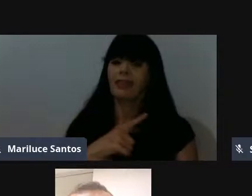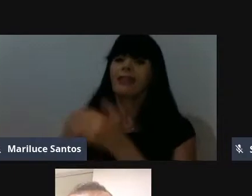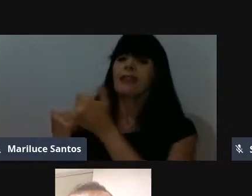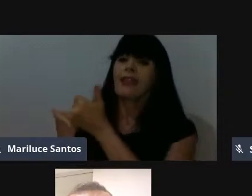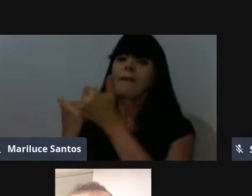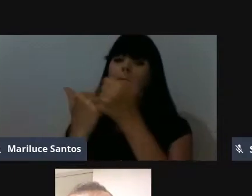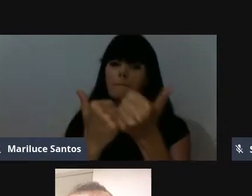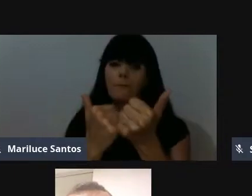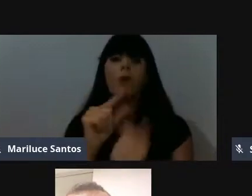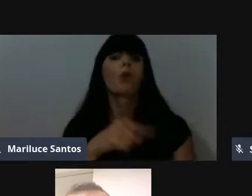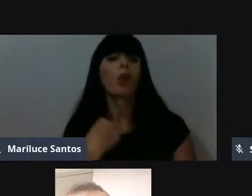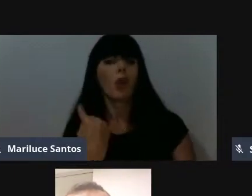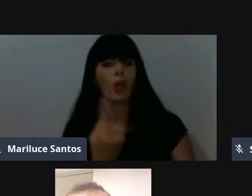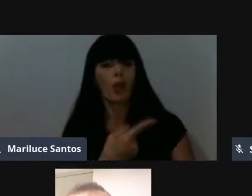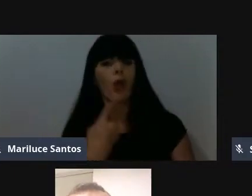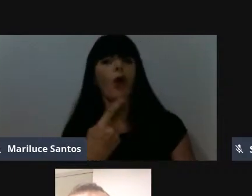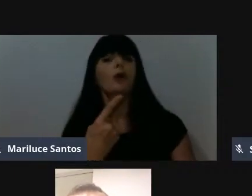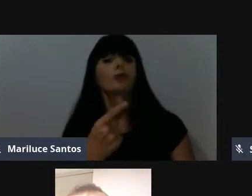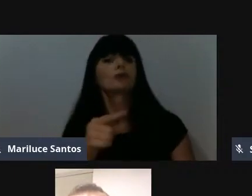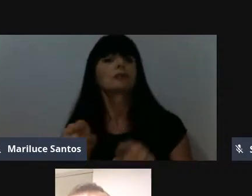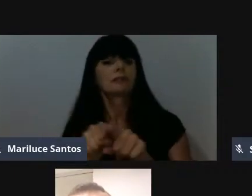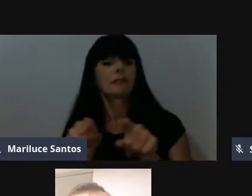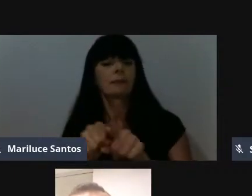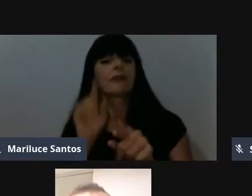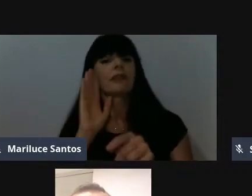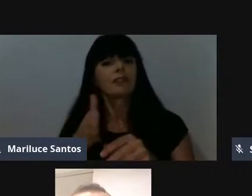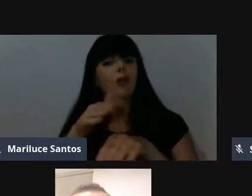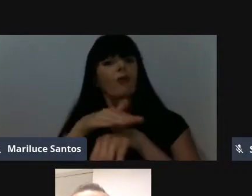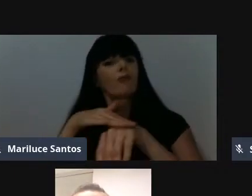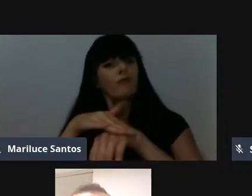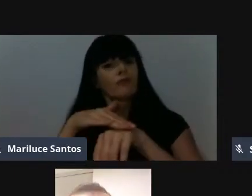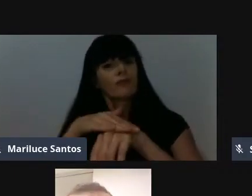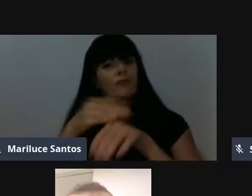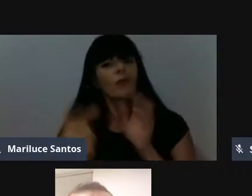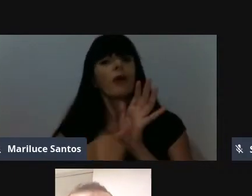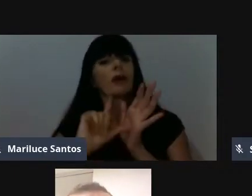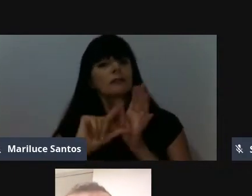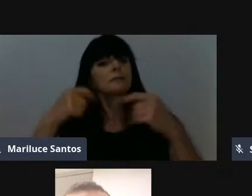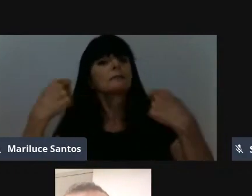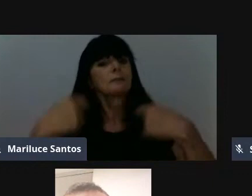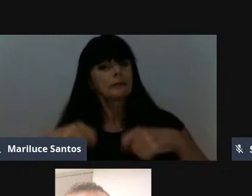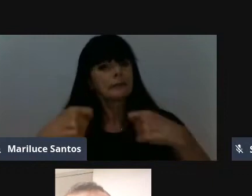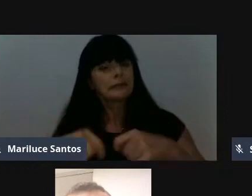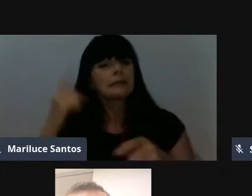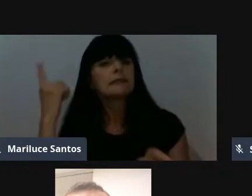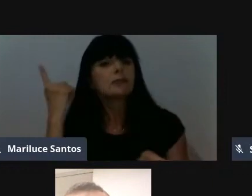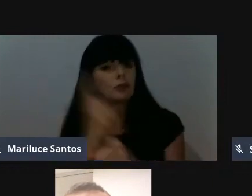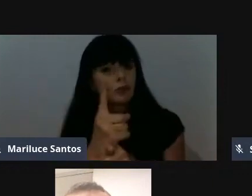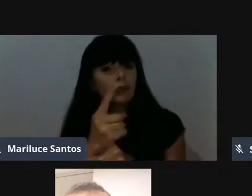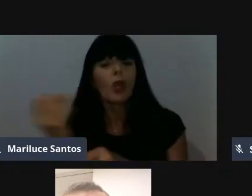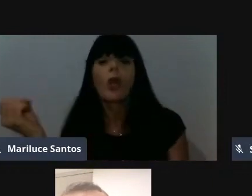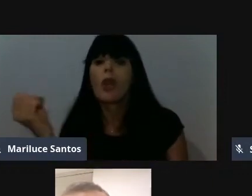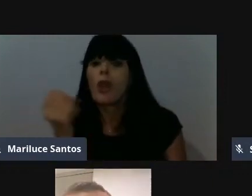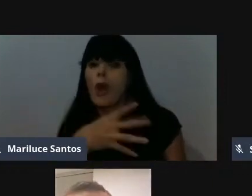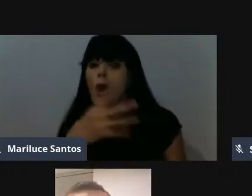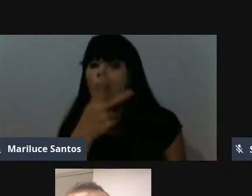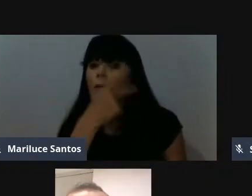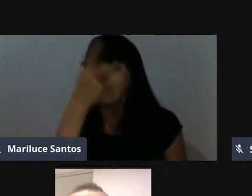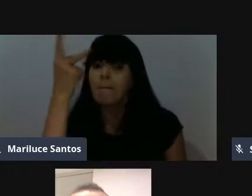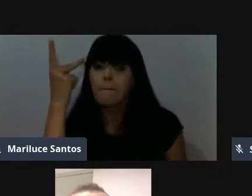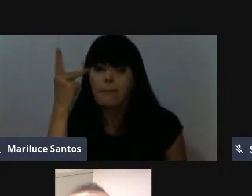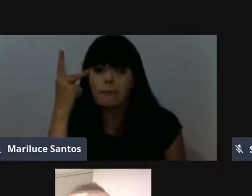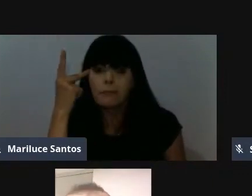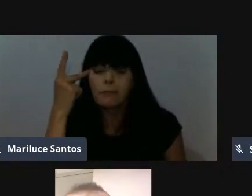principalmente levando em consideração o que a gente já conversou antes, é necessário descobrir novos talentos, novas